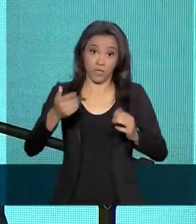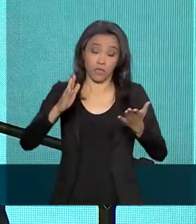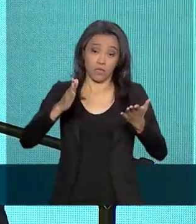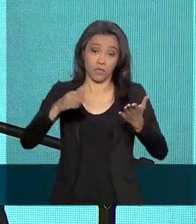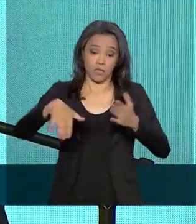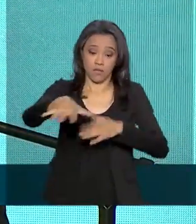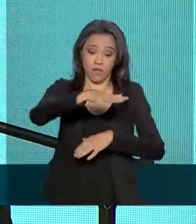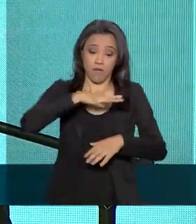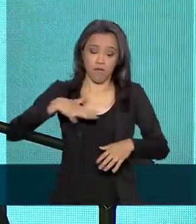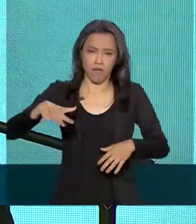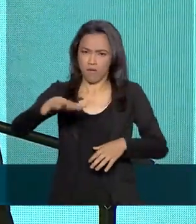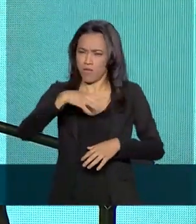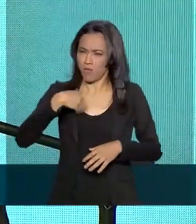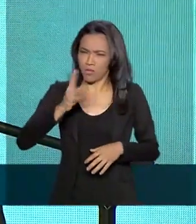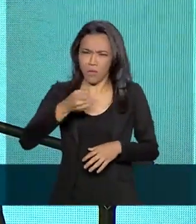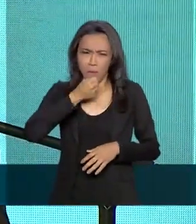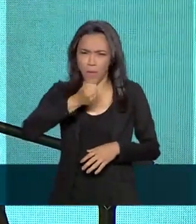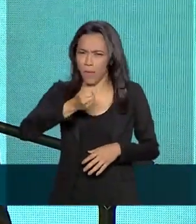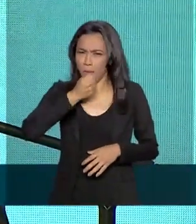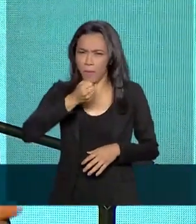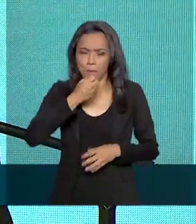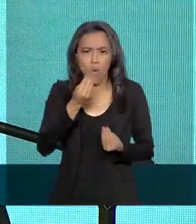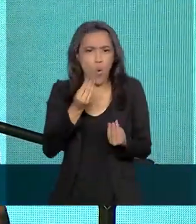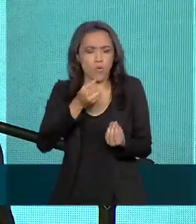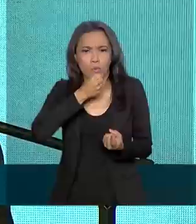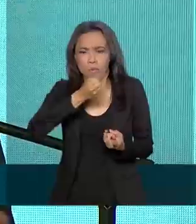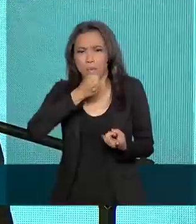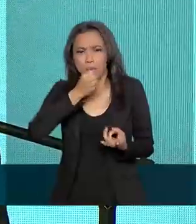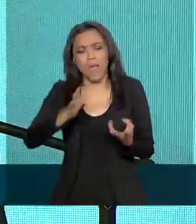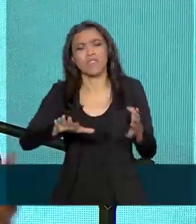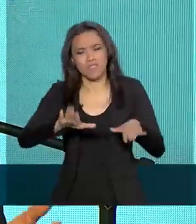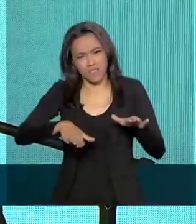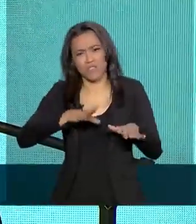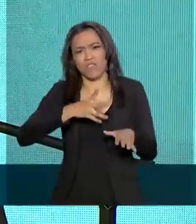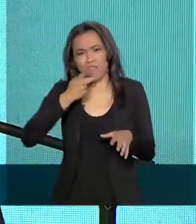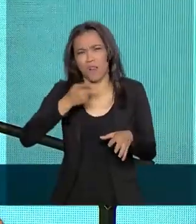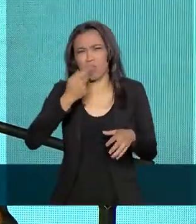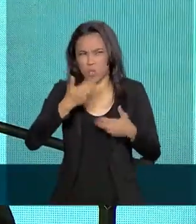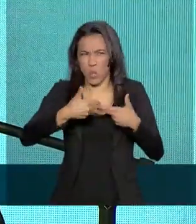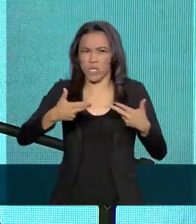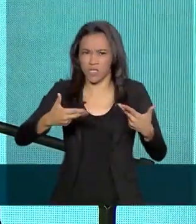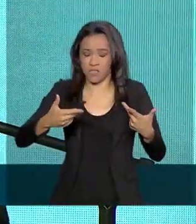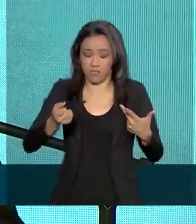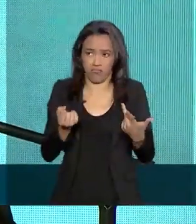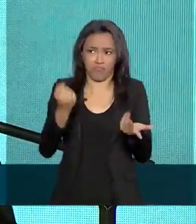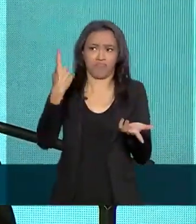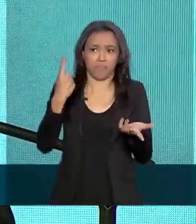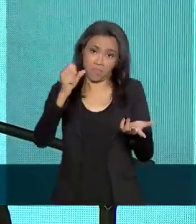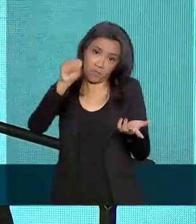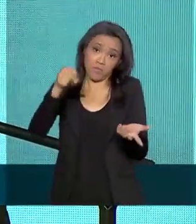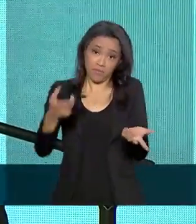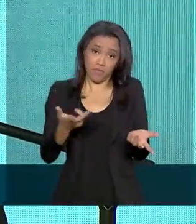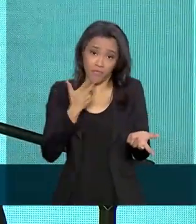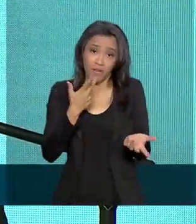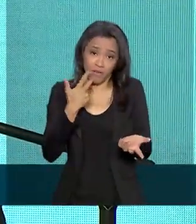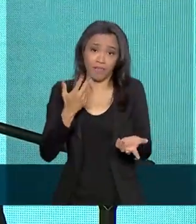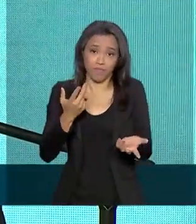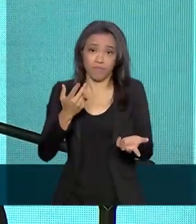presidente deu tanta entrevista como eu dei. Falo de vez em quando umas coisas esquisitas? Sim. Sim.